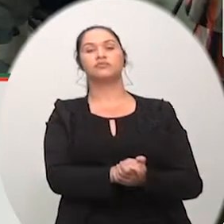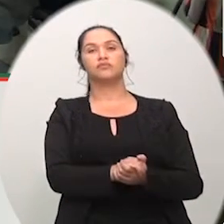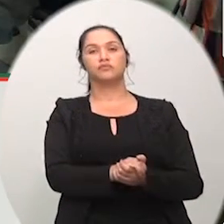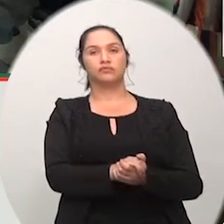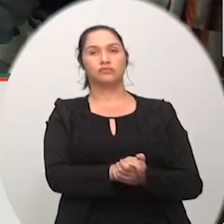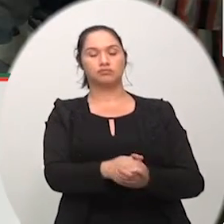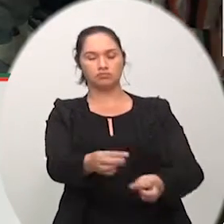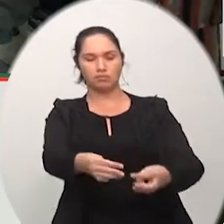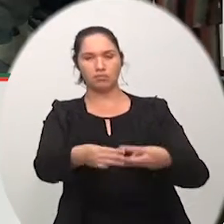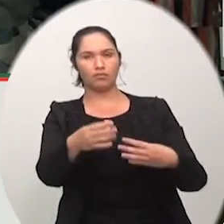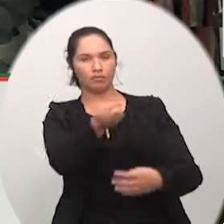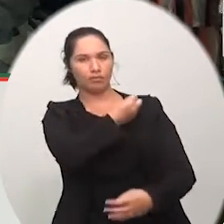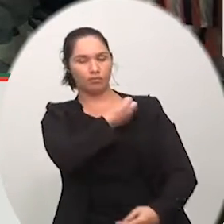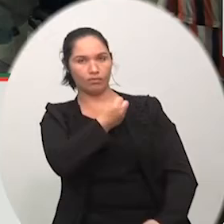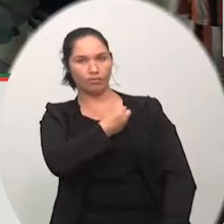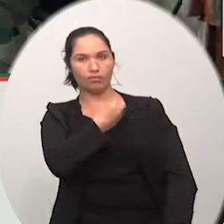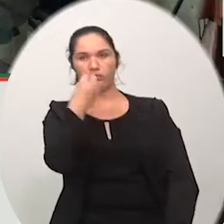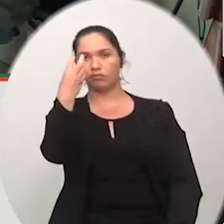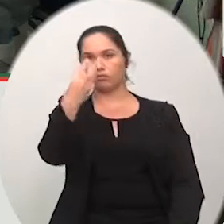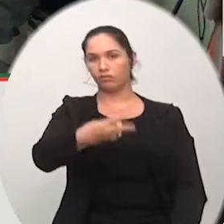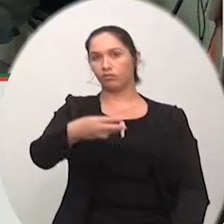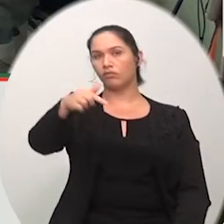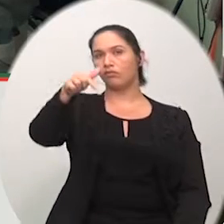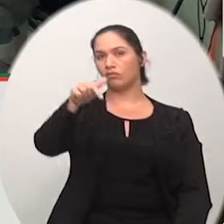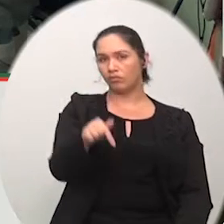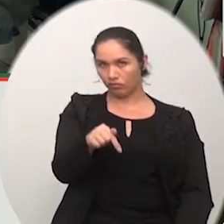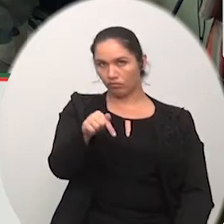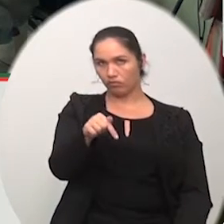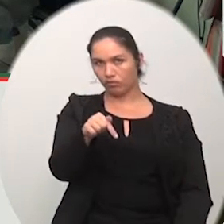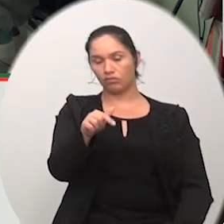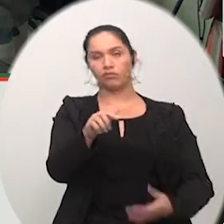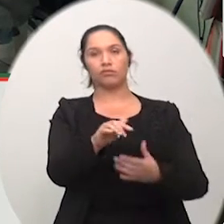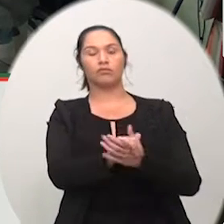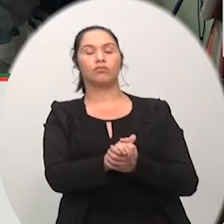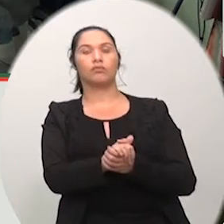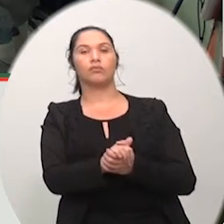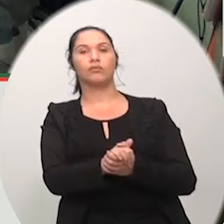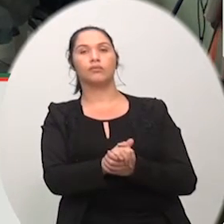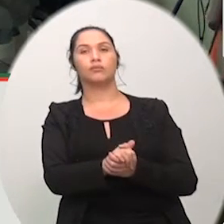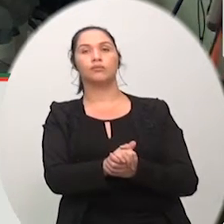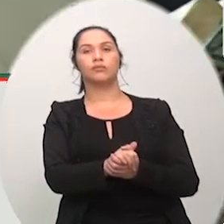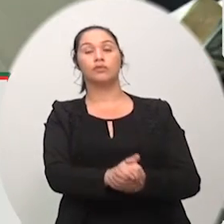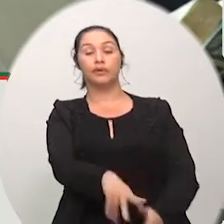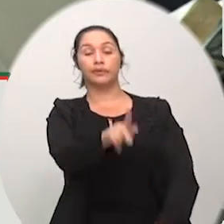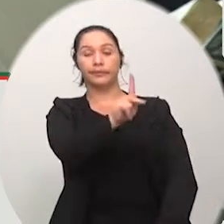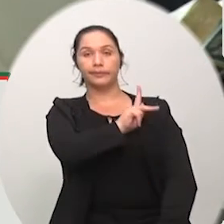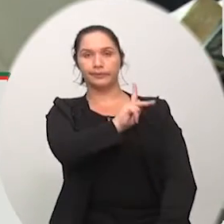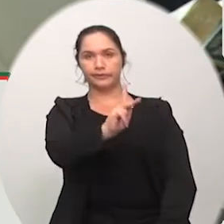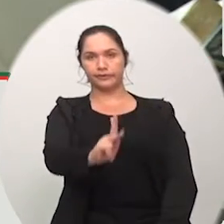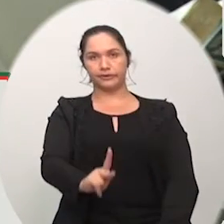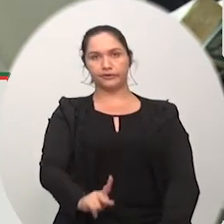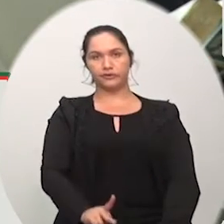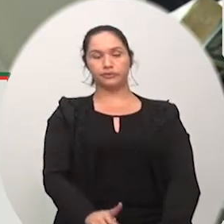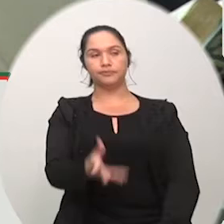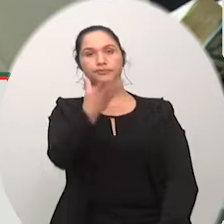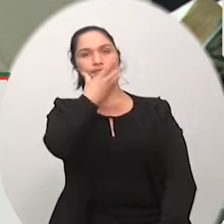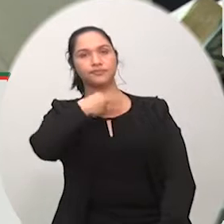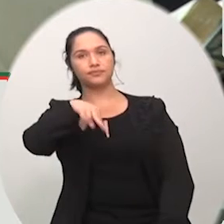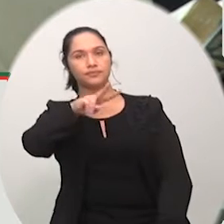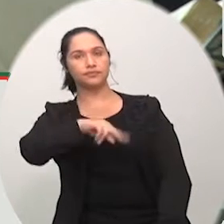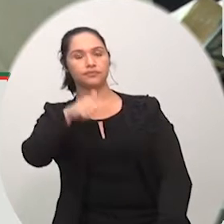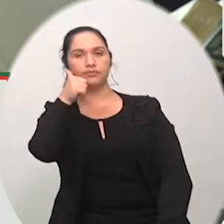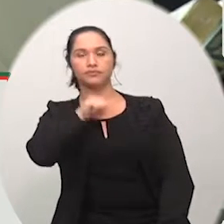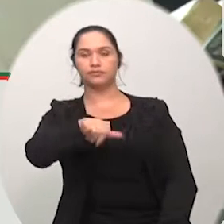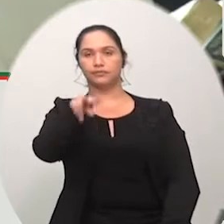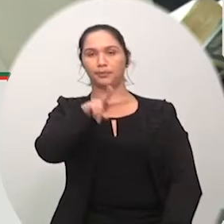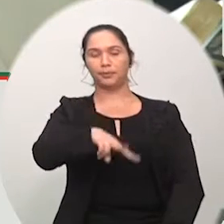moção número 37 barra 2018 excelentíssimo senhor presidente senhores vereadores